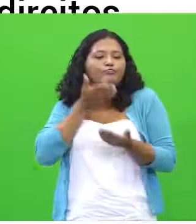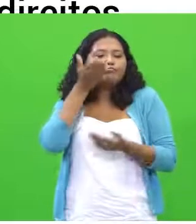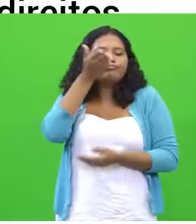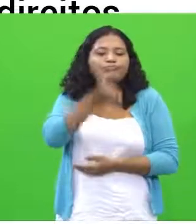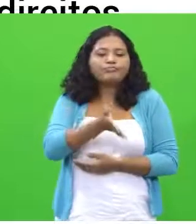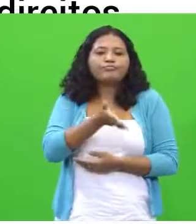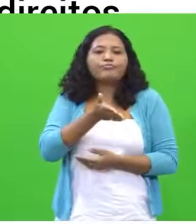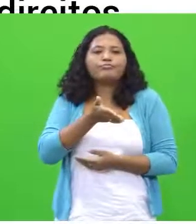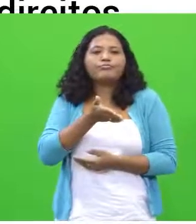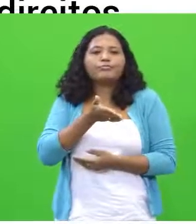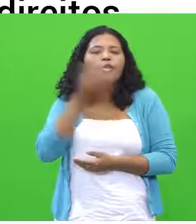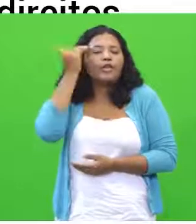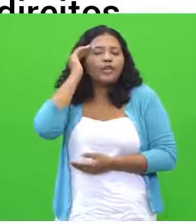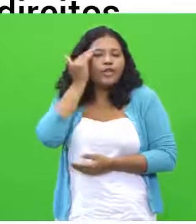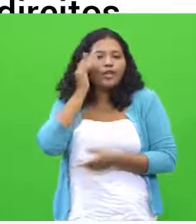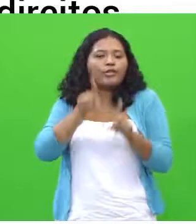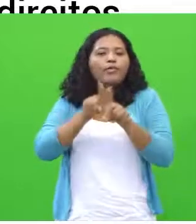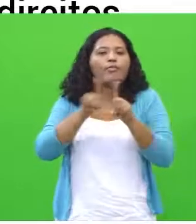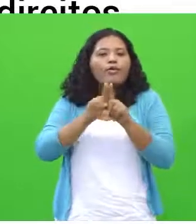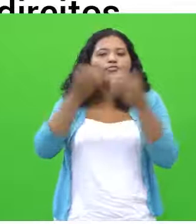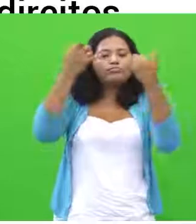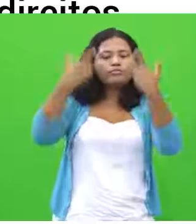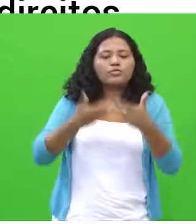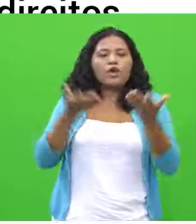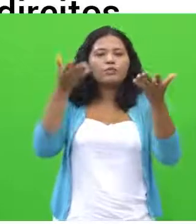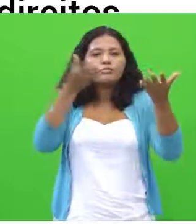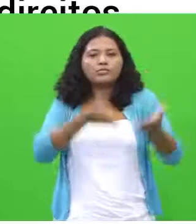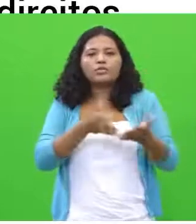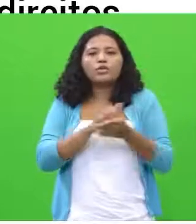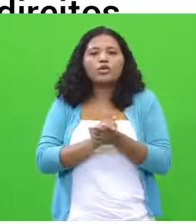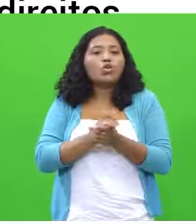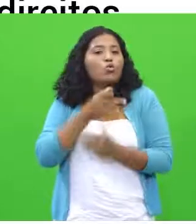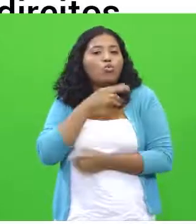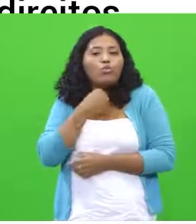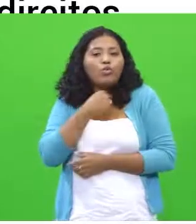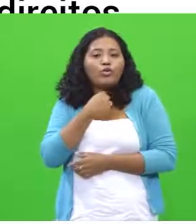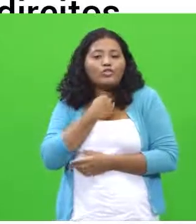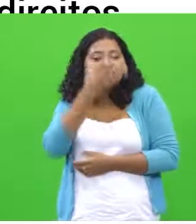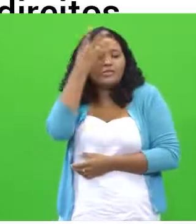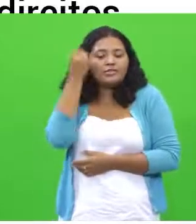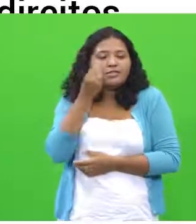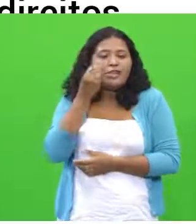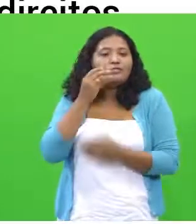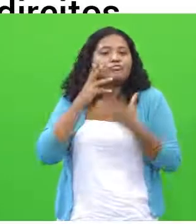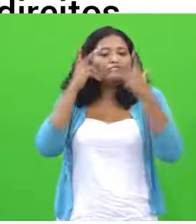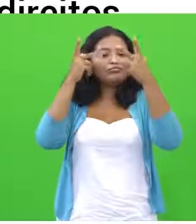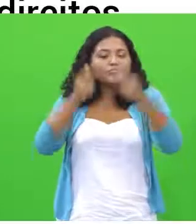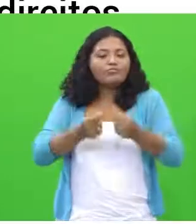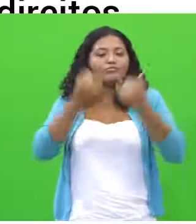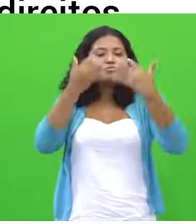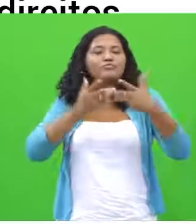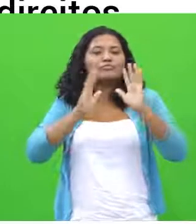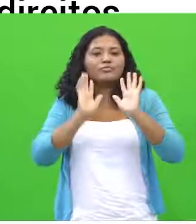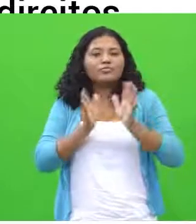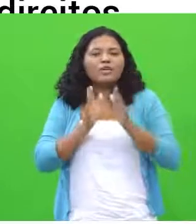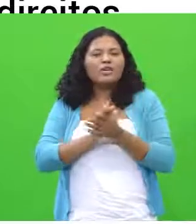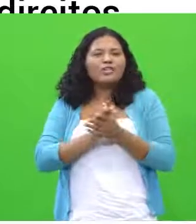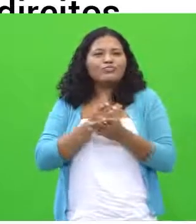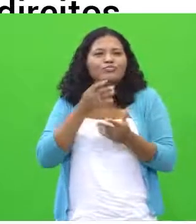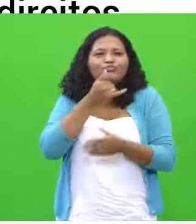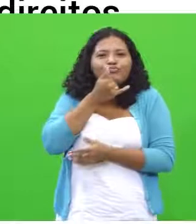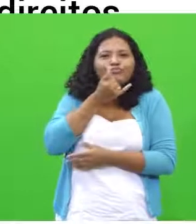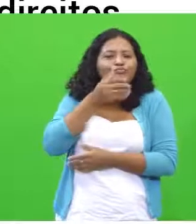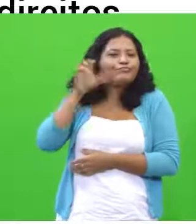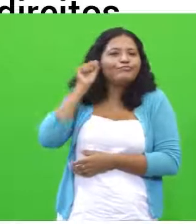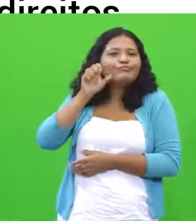aí, que não puderam deixar aí registrada a sua resposta. Lamentavelmente, não escutamos os demais municípios,